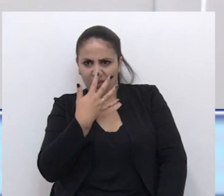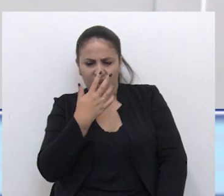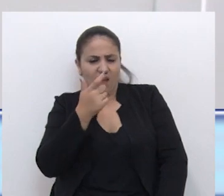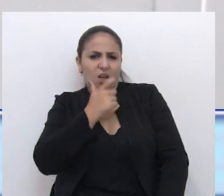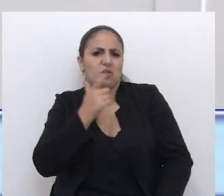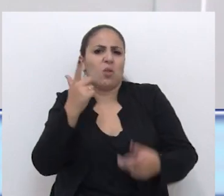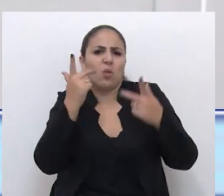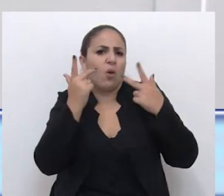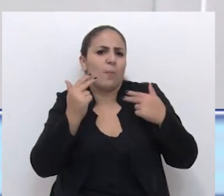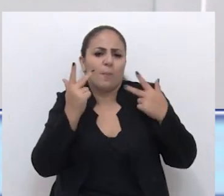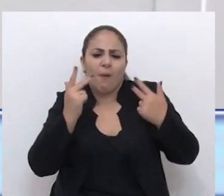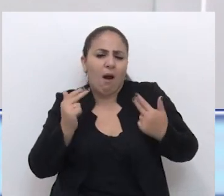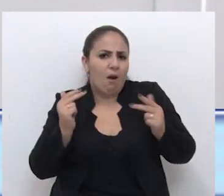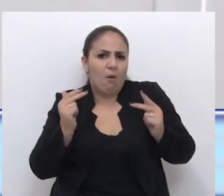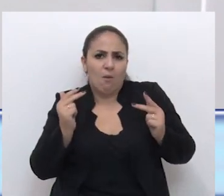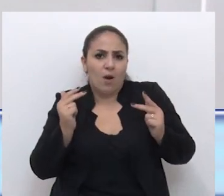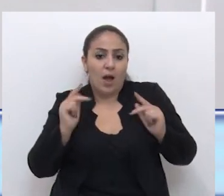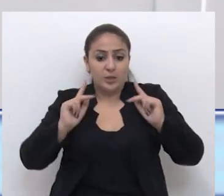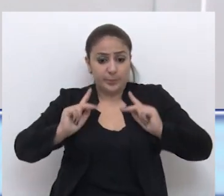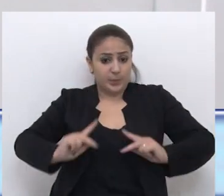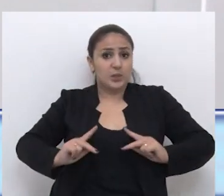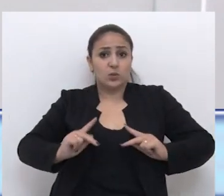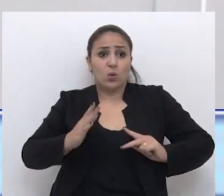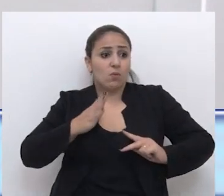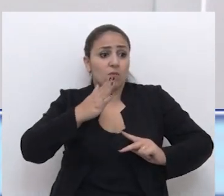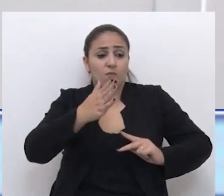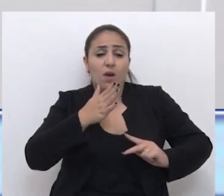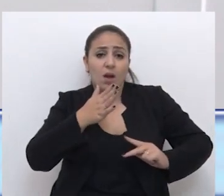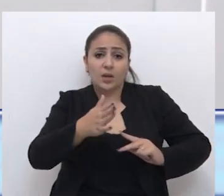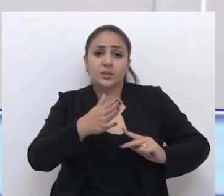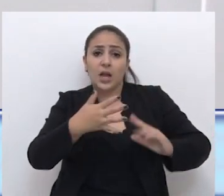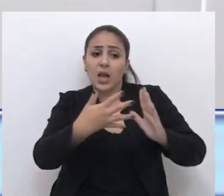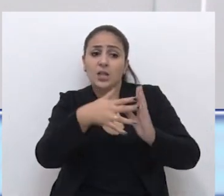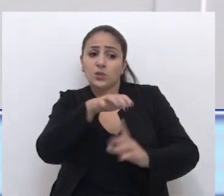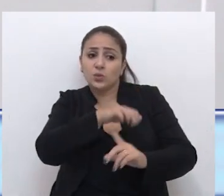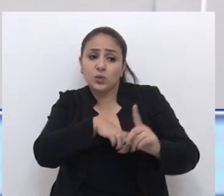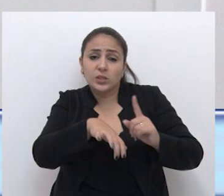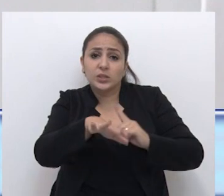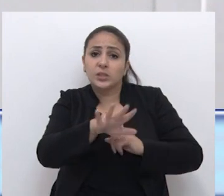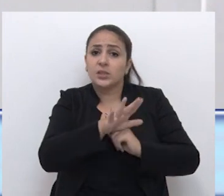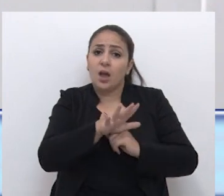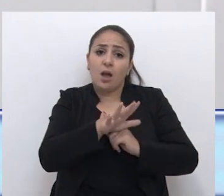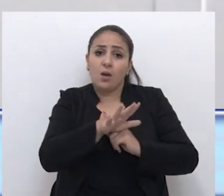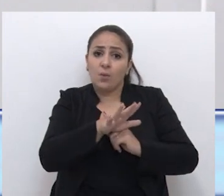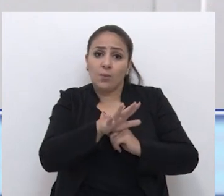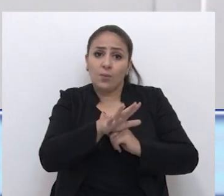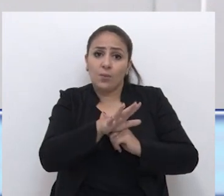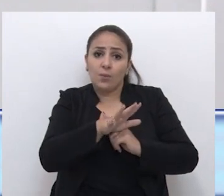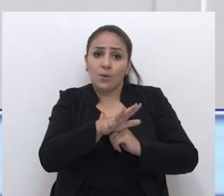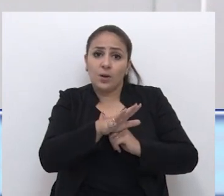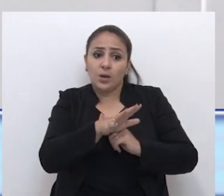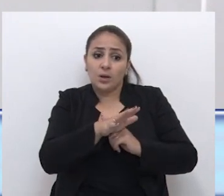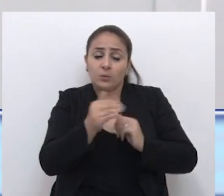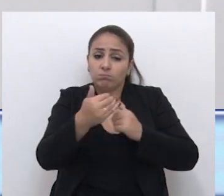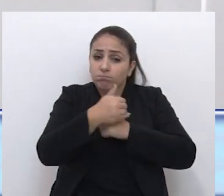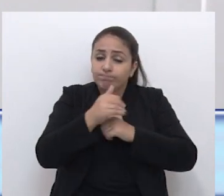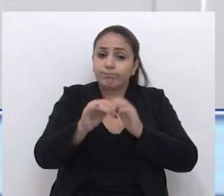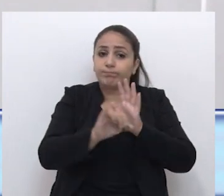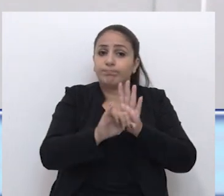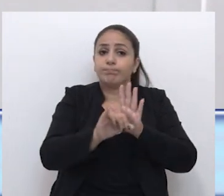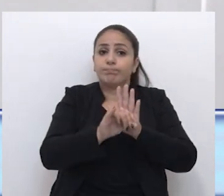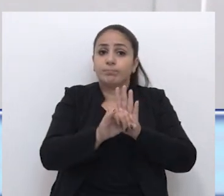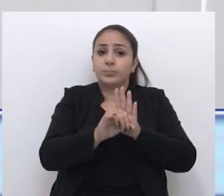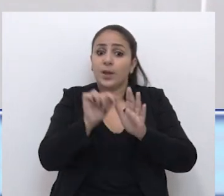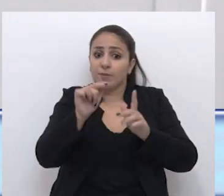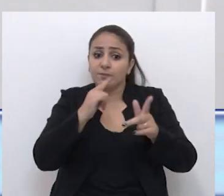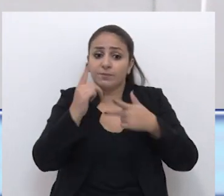extremamente comum a reação de pessoas que vão para fóruns nas redes sociais que preservam a identidade